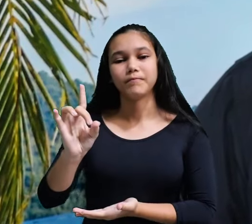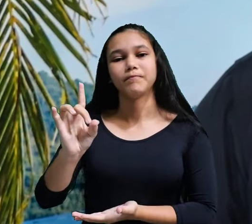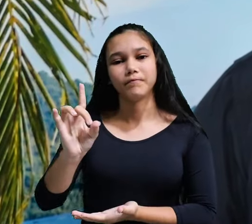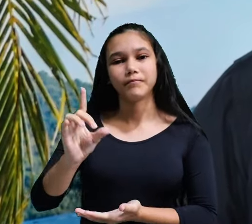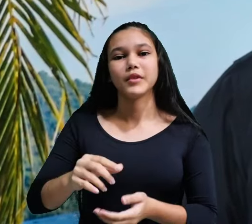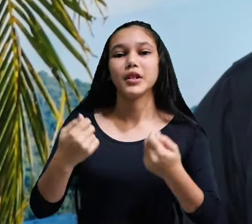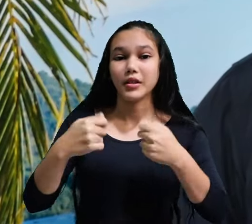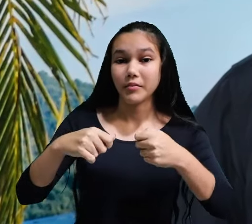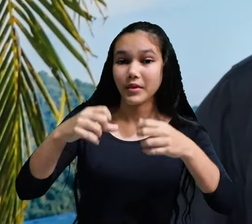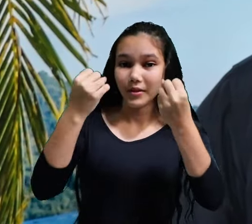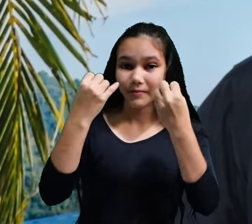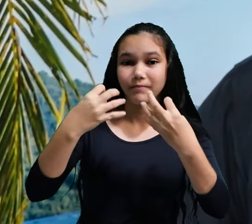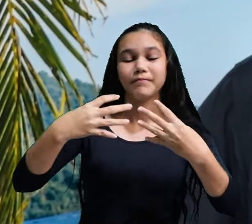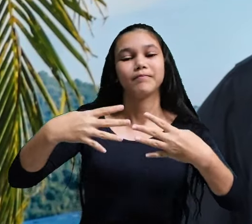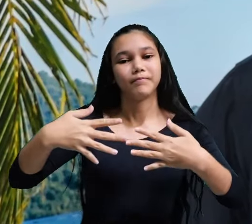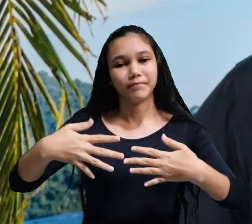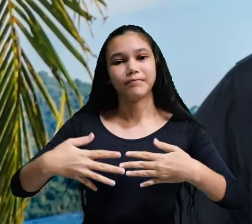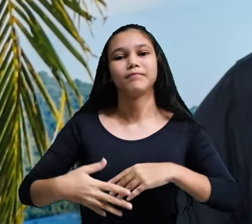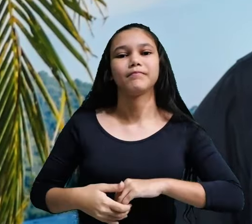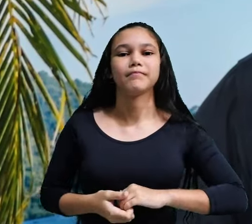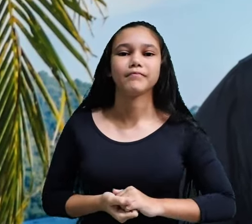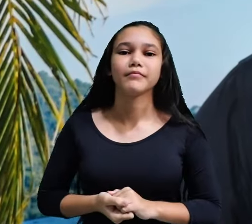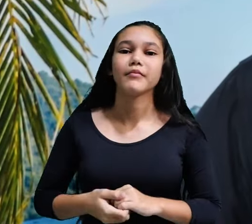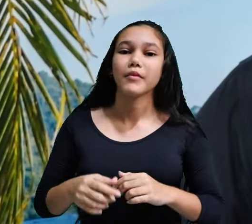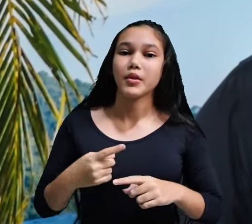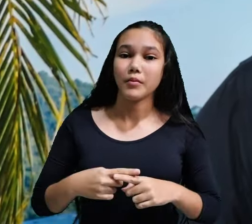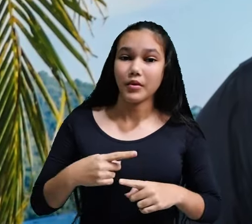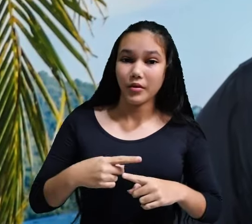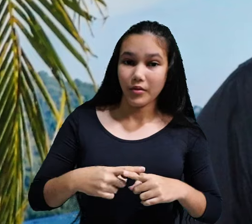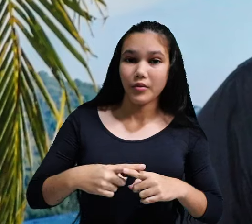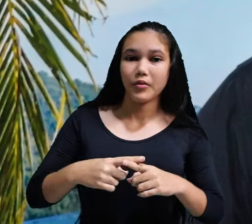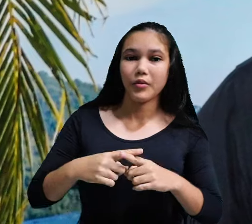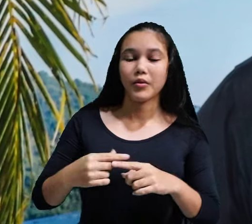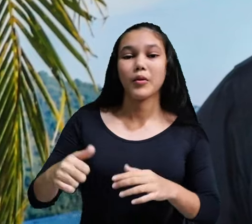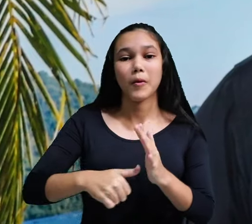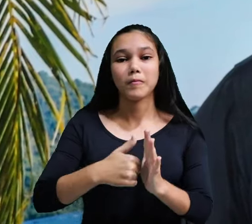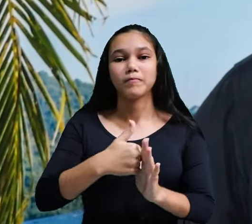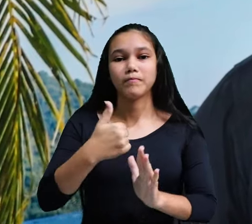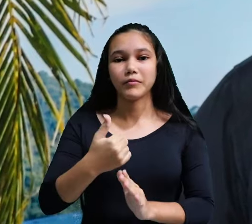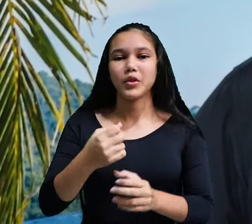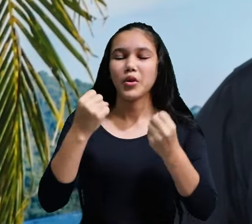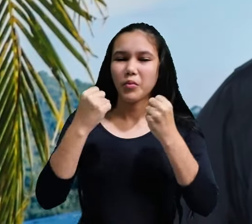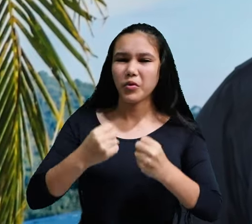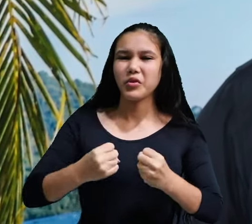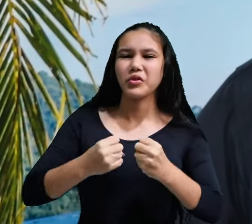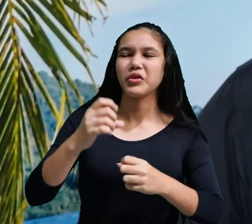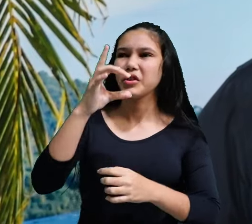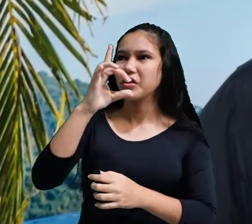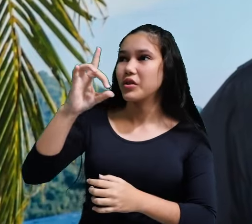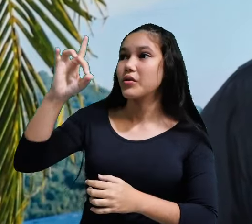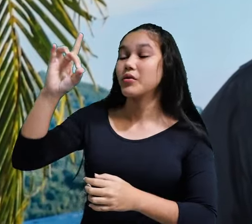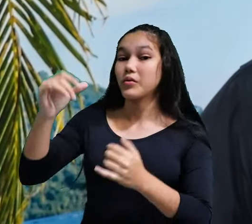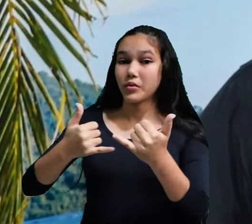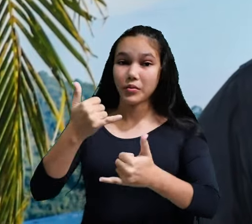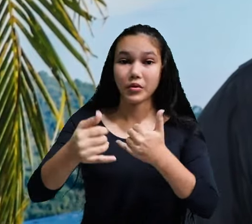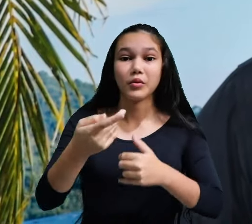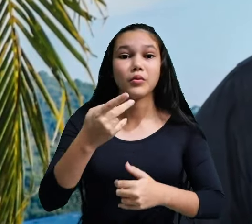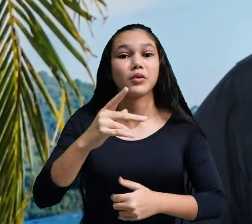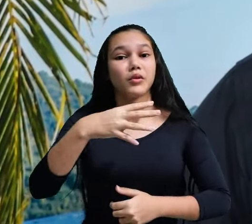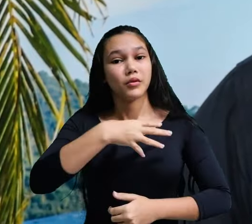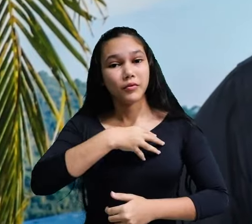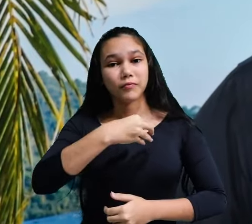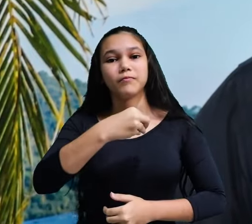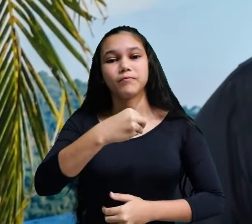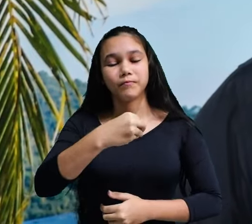que precisa ser esclarecido pois, em princípio, pode parecer que Deus brinque com seus filhos.